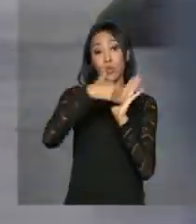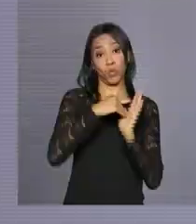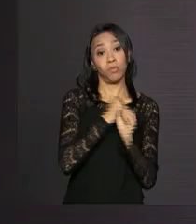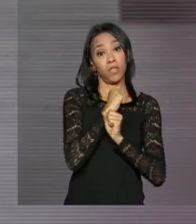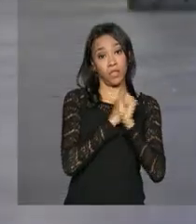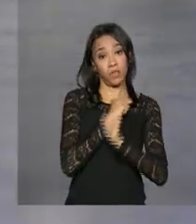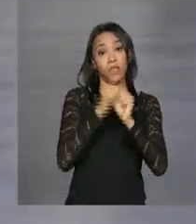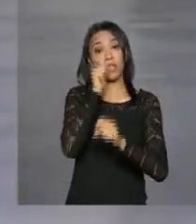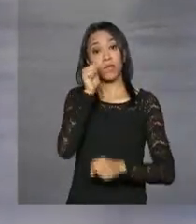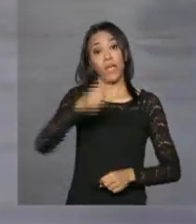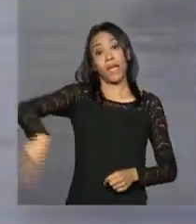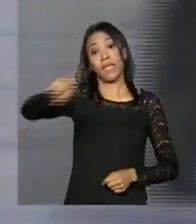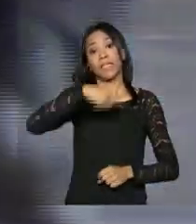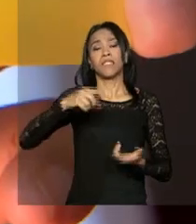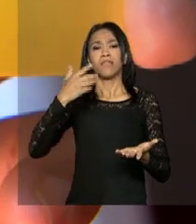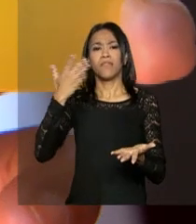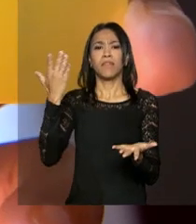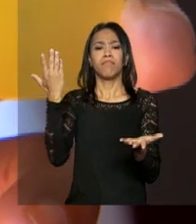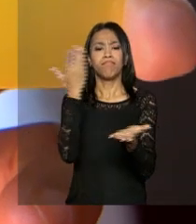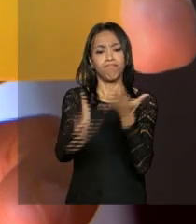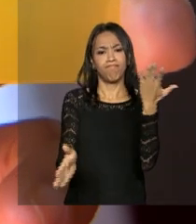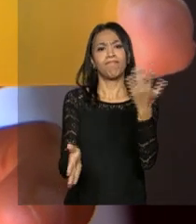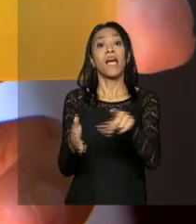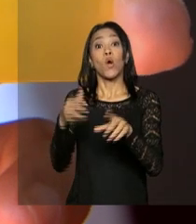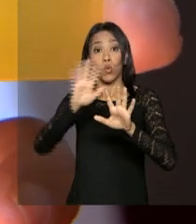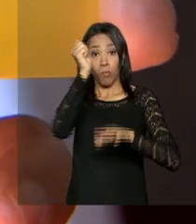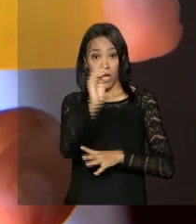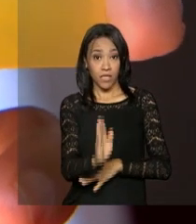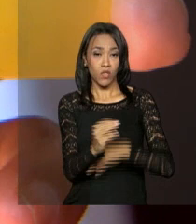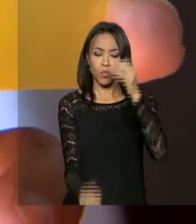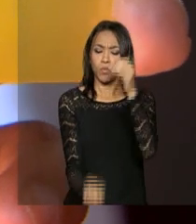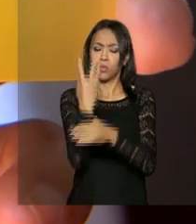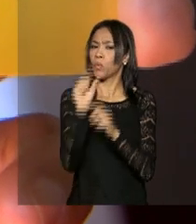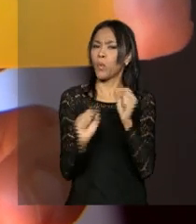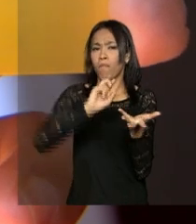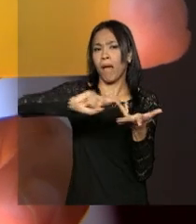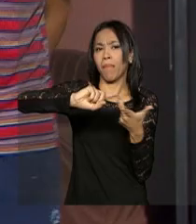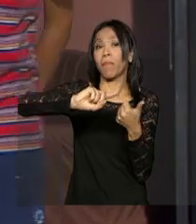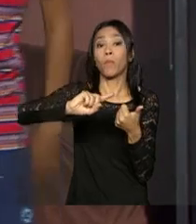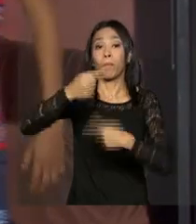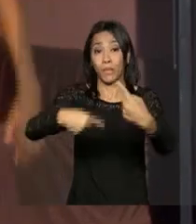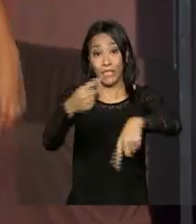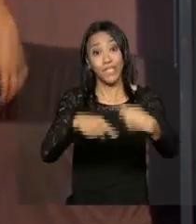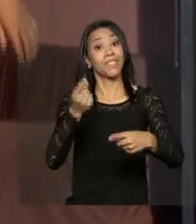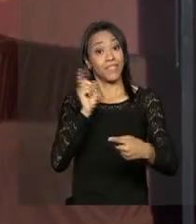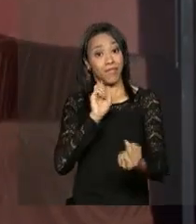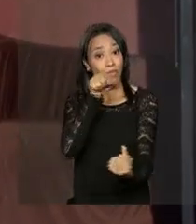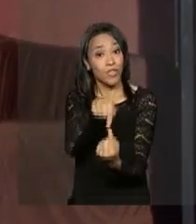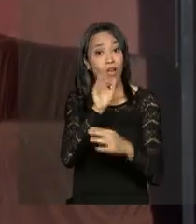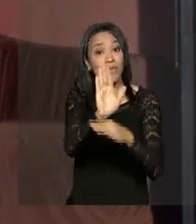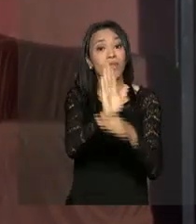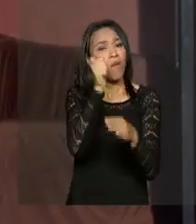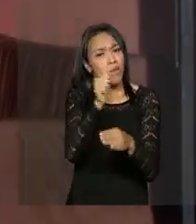hostil às mulheres vem perdendo força. O Brasil vem implementando uma série de políticas públicas para ajudar a mulher